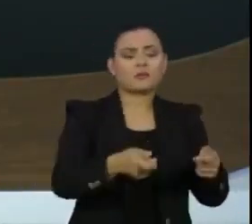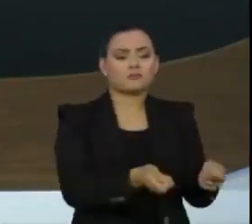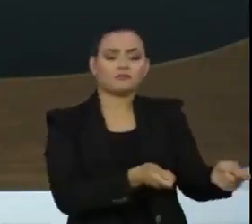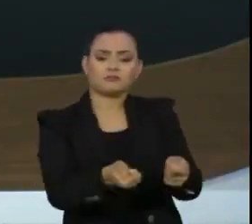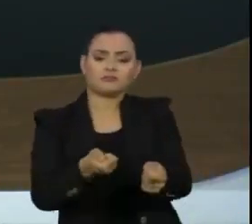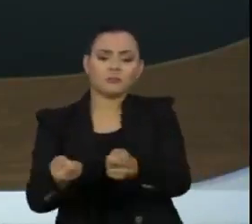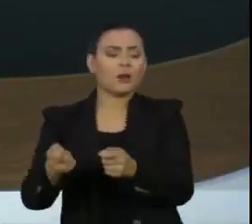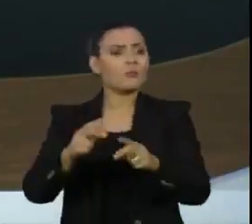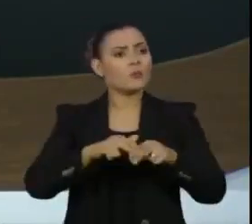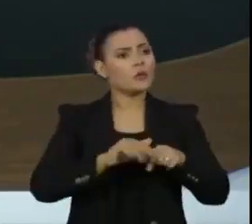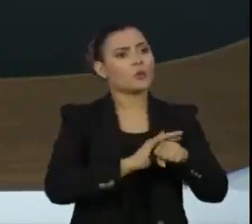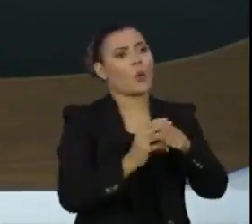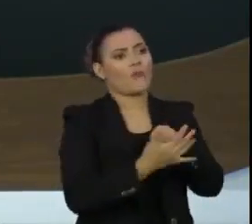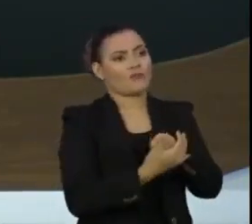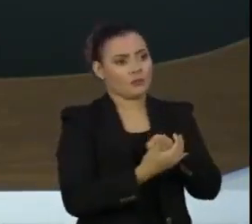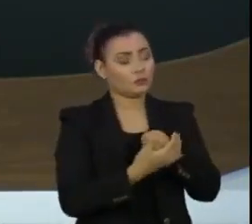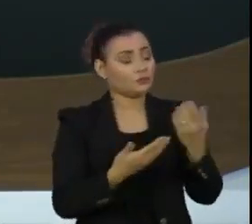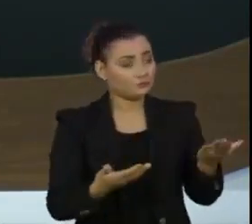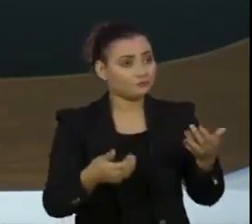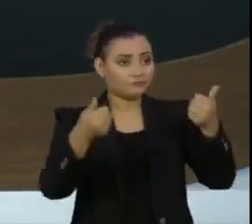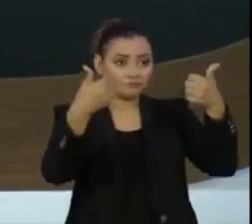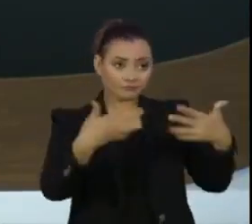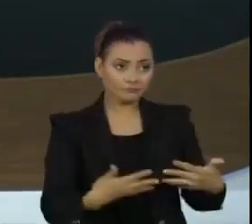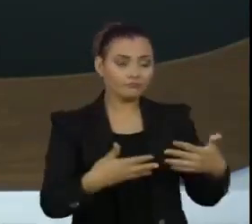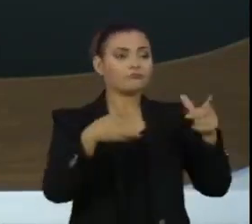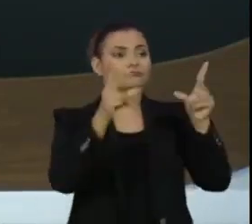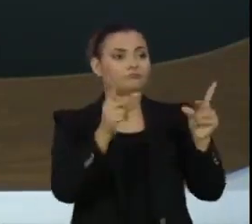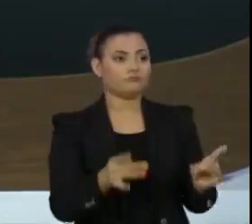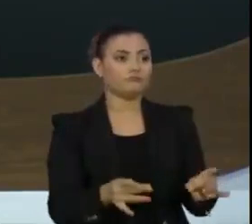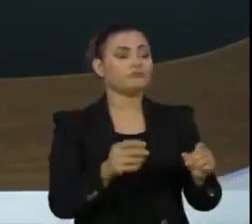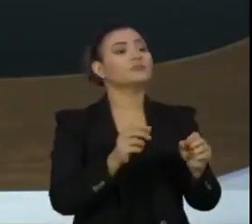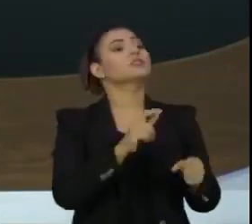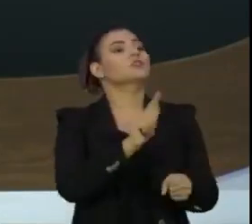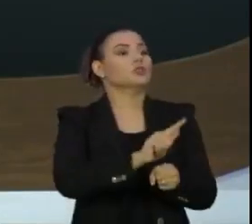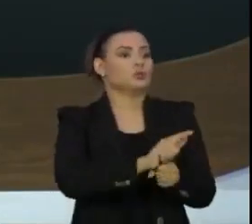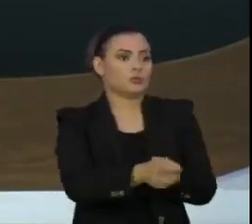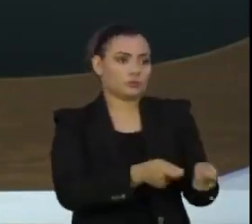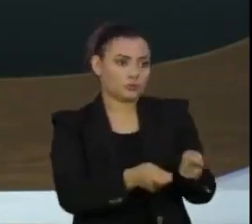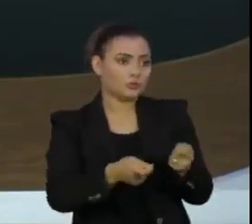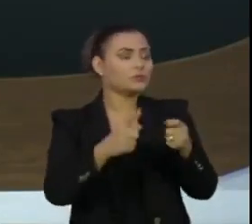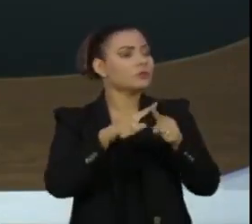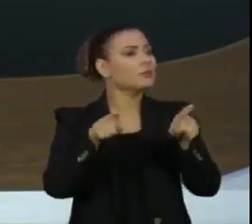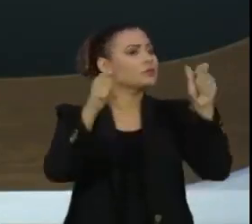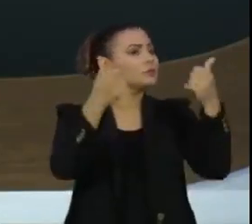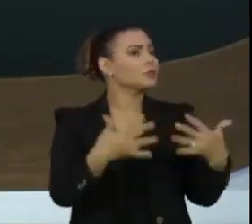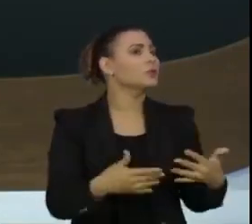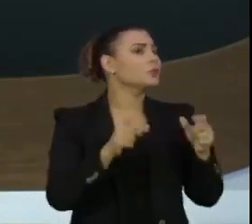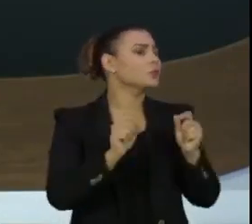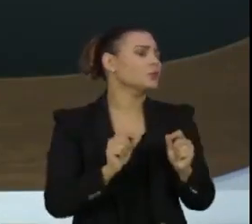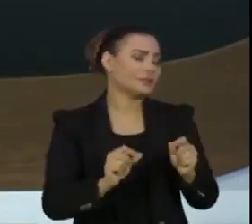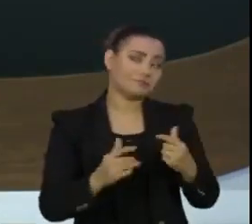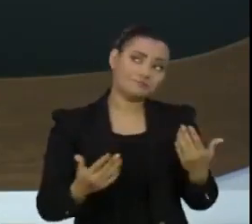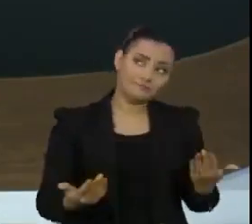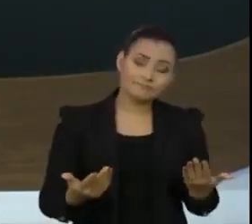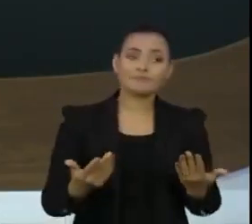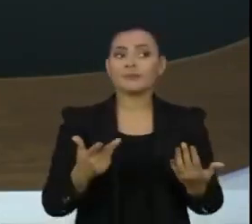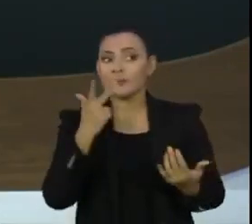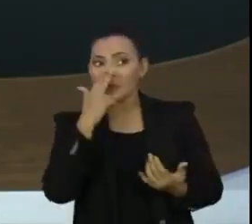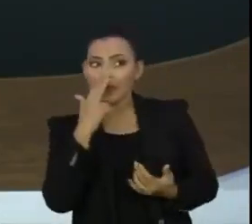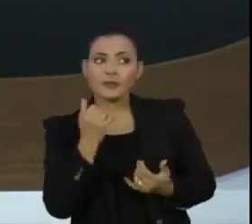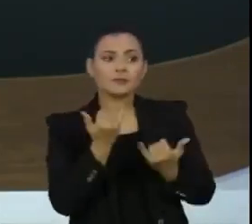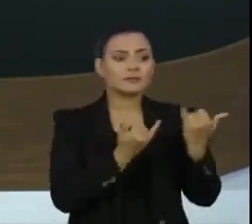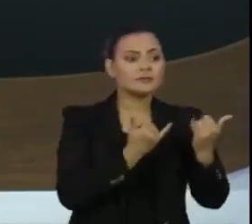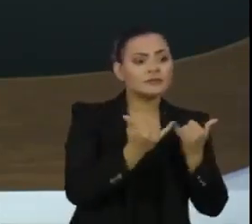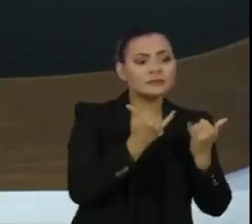recursos para combate da pandemia feito por esses gestores. E também deixou no ar a possibilidade de que sejam pedidas